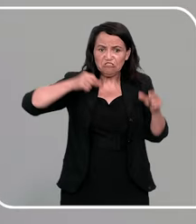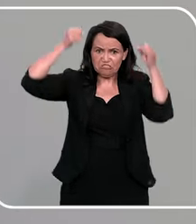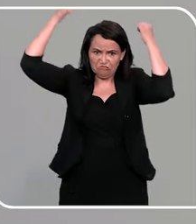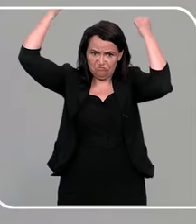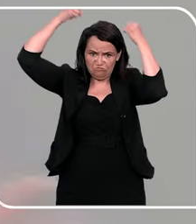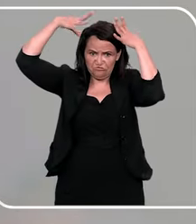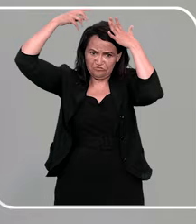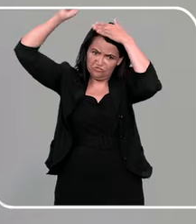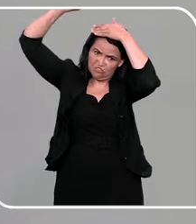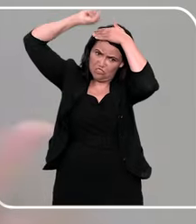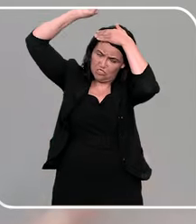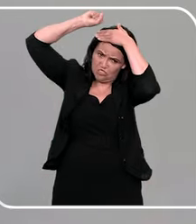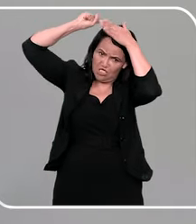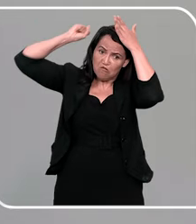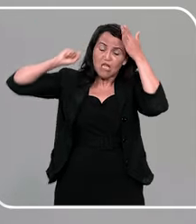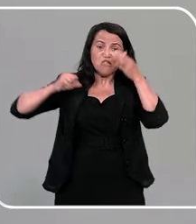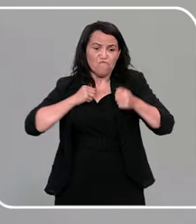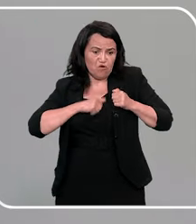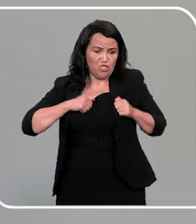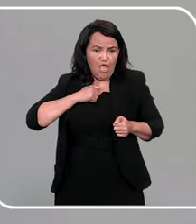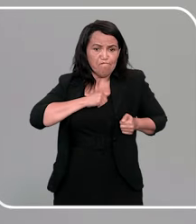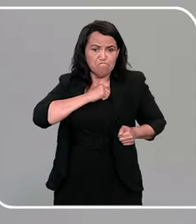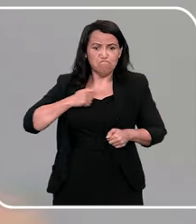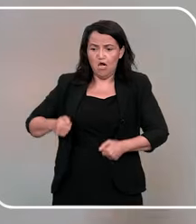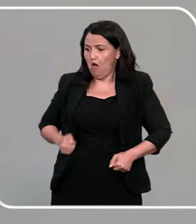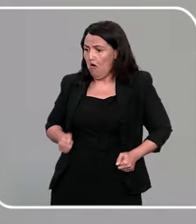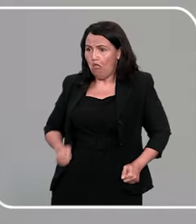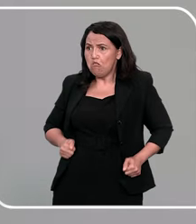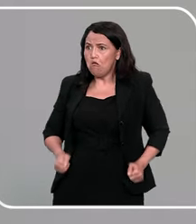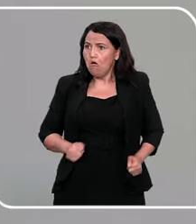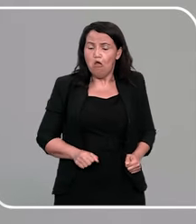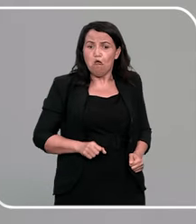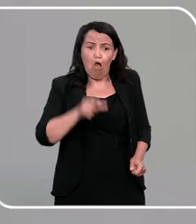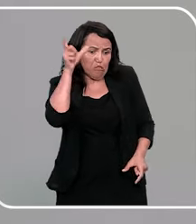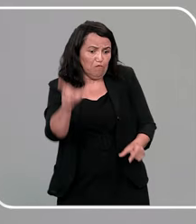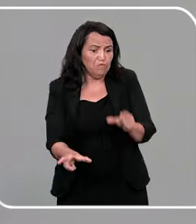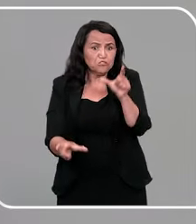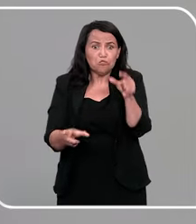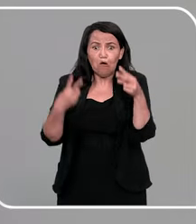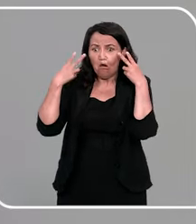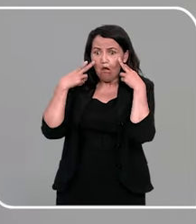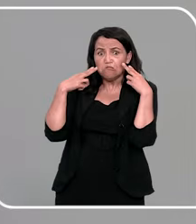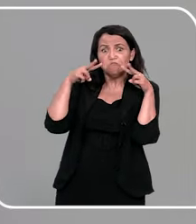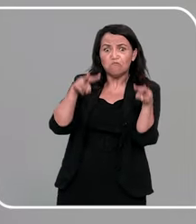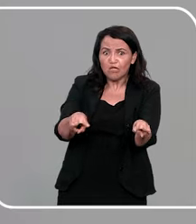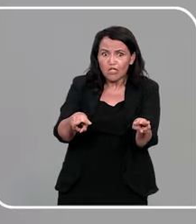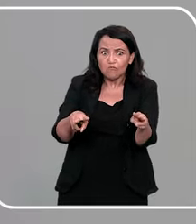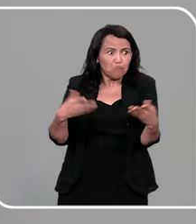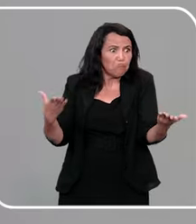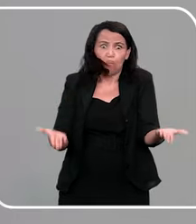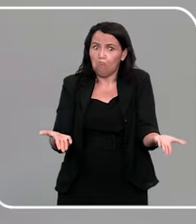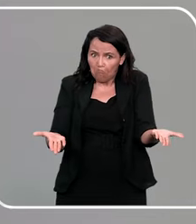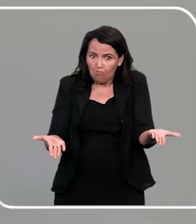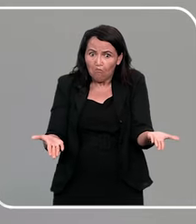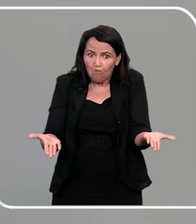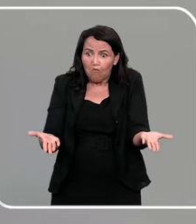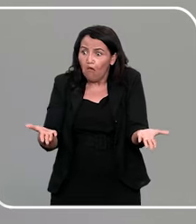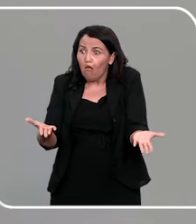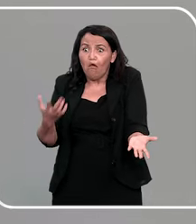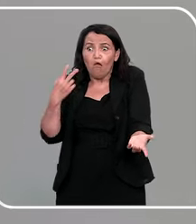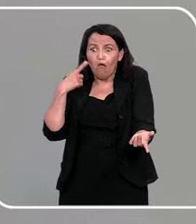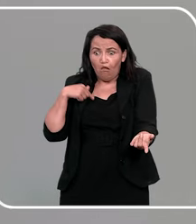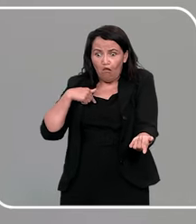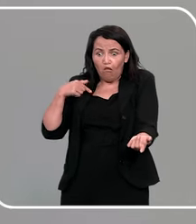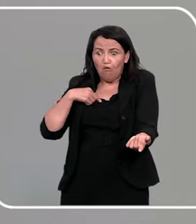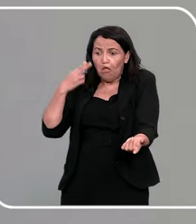sabão, tinha, e foi dar banho na menina ali na frente de sei lá quantas pessoas que estavam lá. e eu fiquei olhando